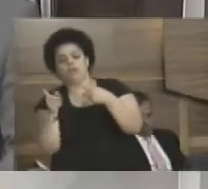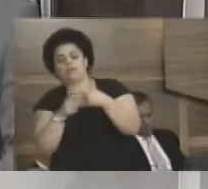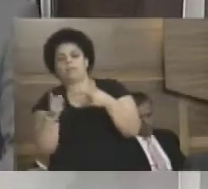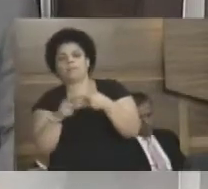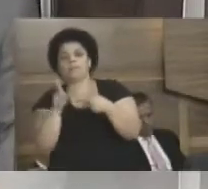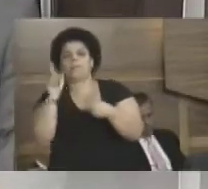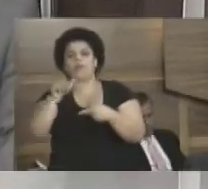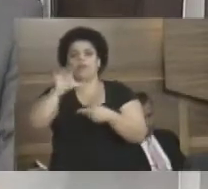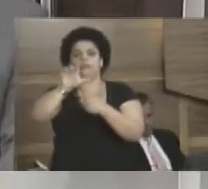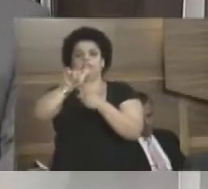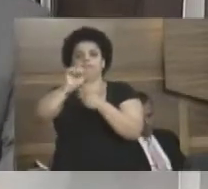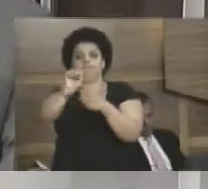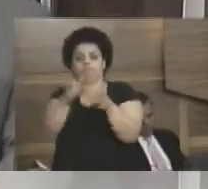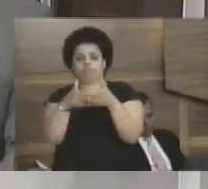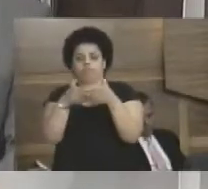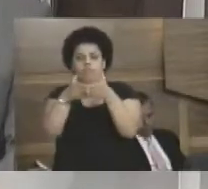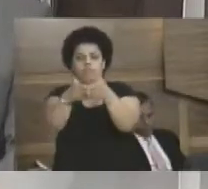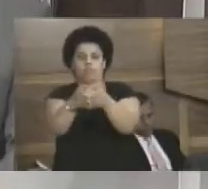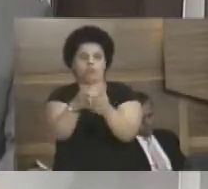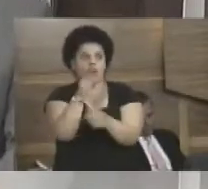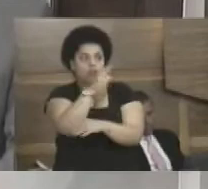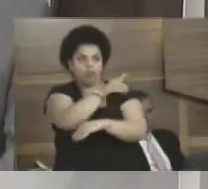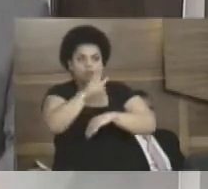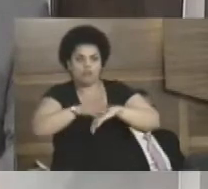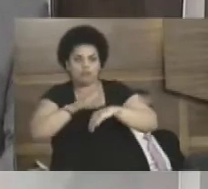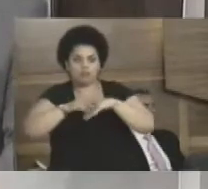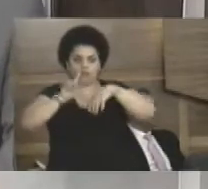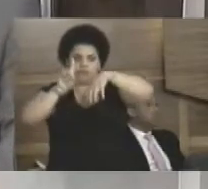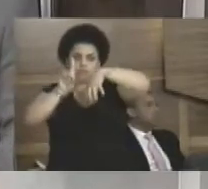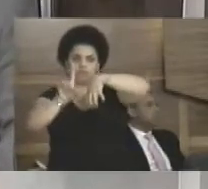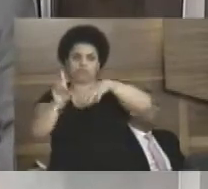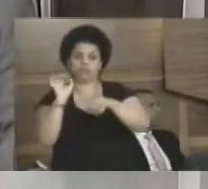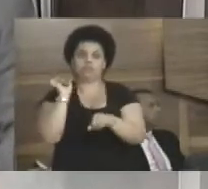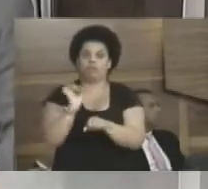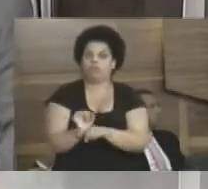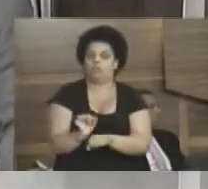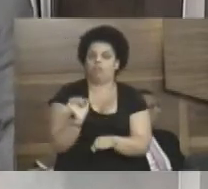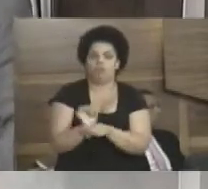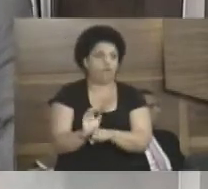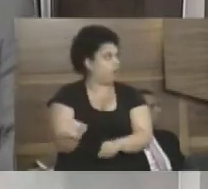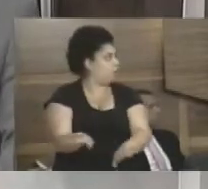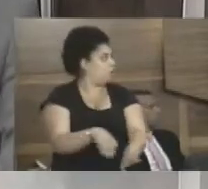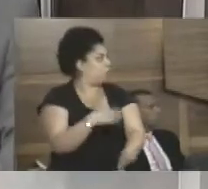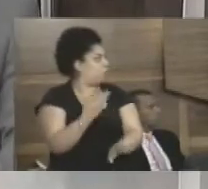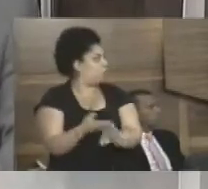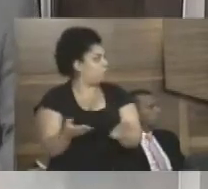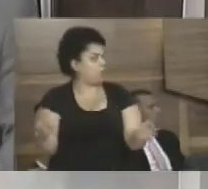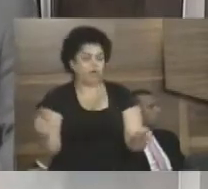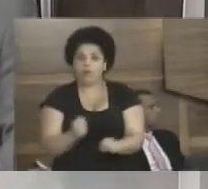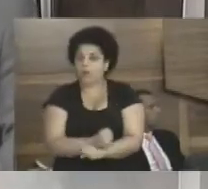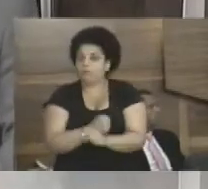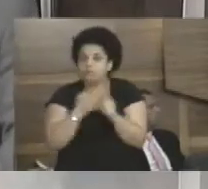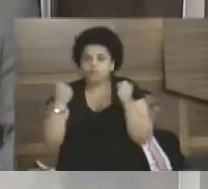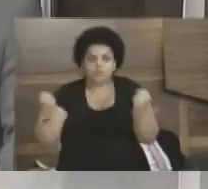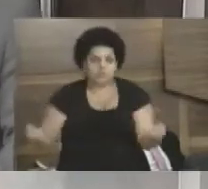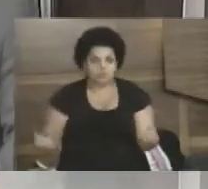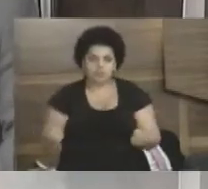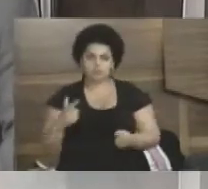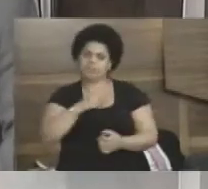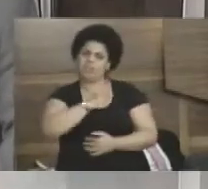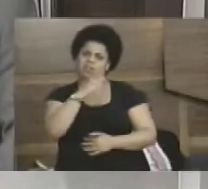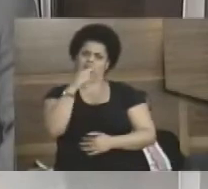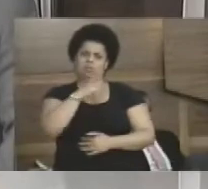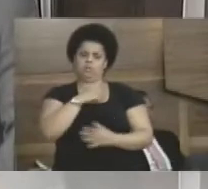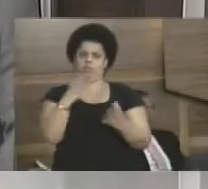o Caio Santa Luzia. Ela ficou de recuperar, gente. Por favor. É um absurdo aquilo daquele jeito. É muito